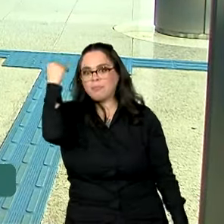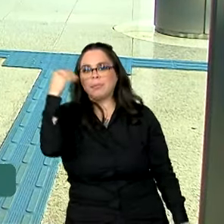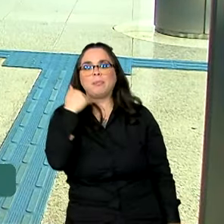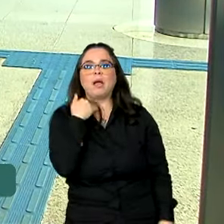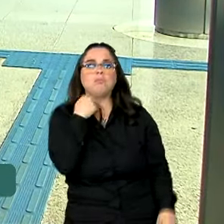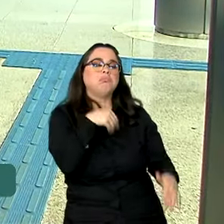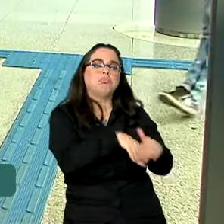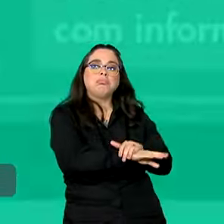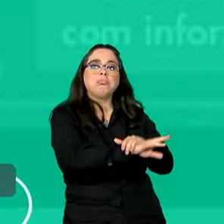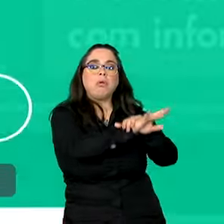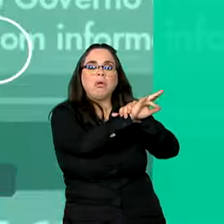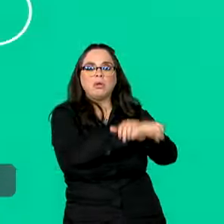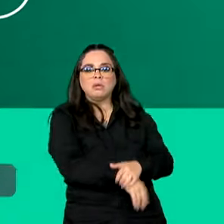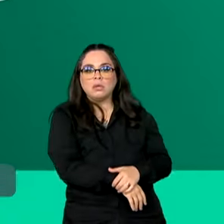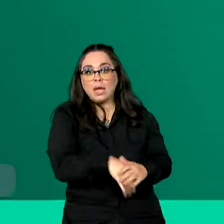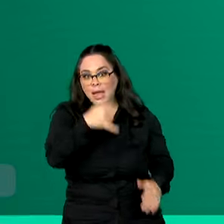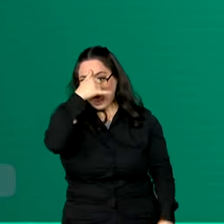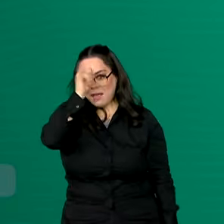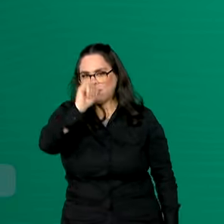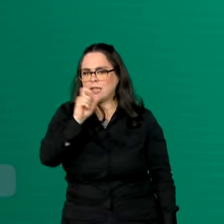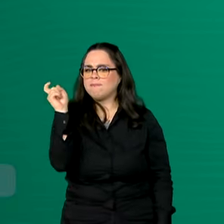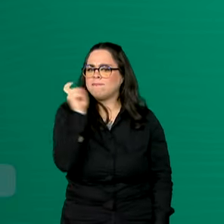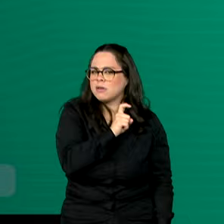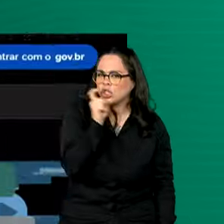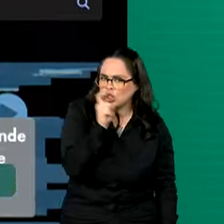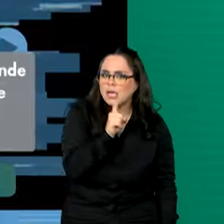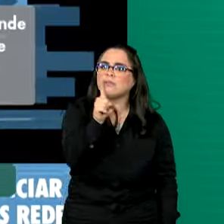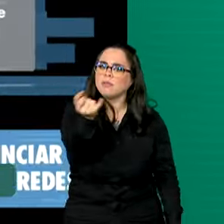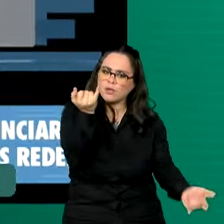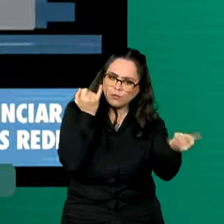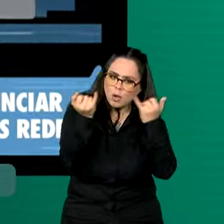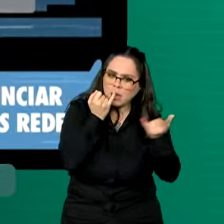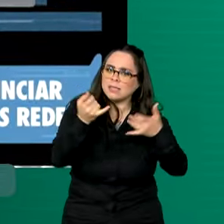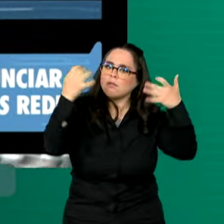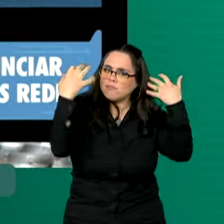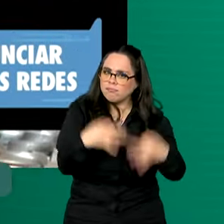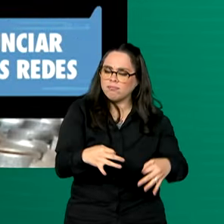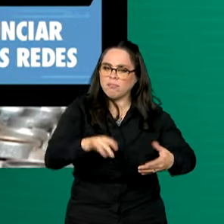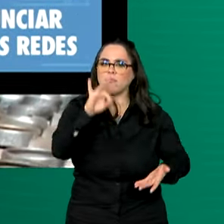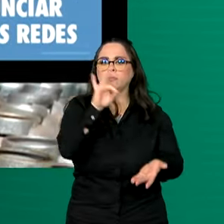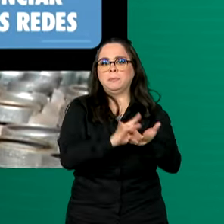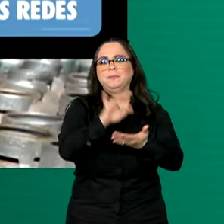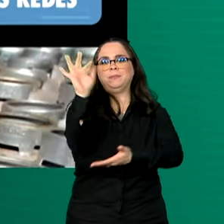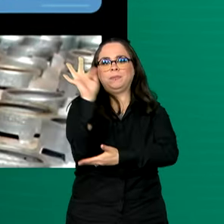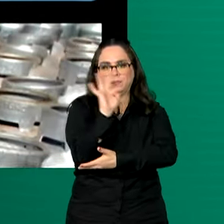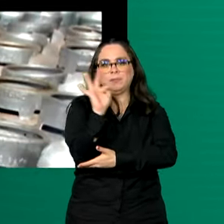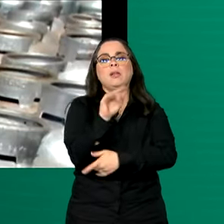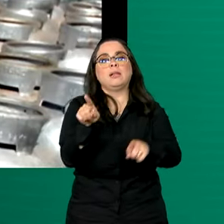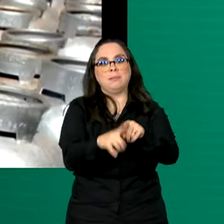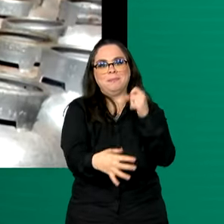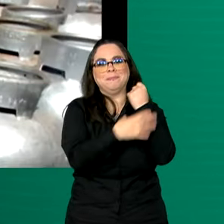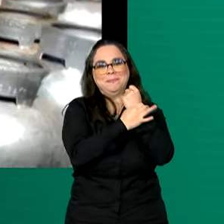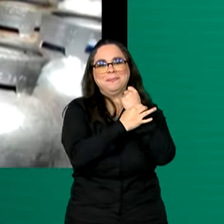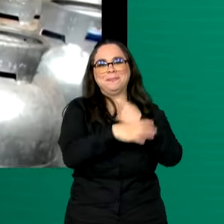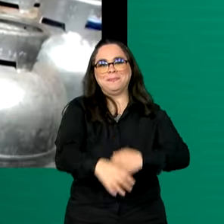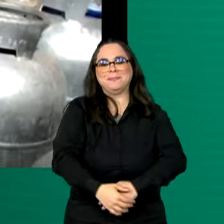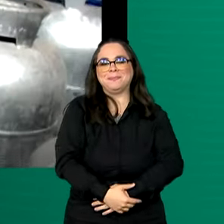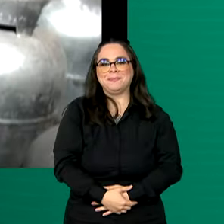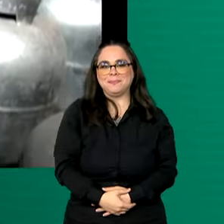contas. Para evitar cair em fake news, se informe em fontes oficiais e seguras.